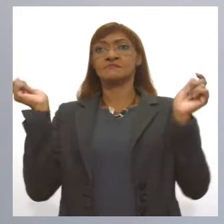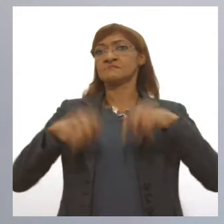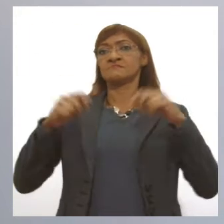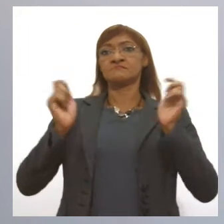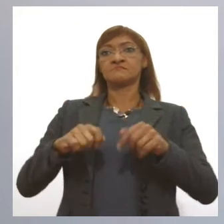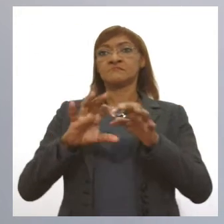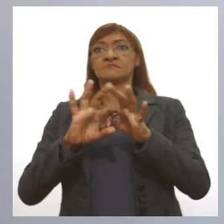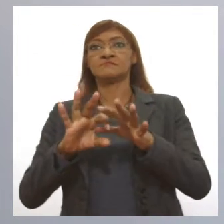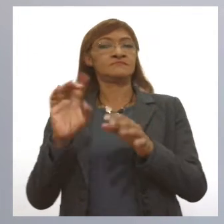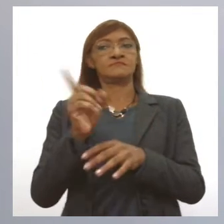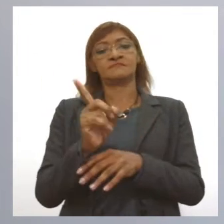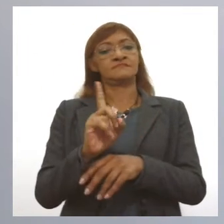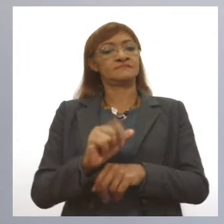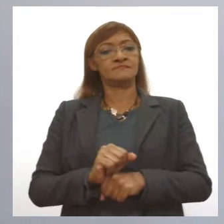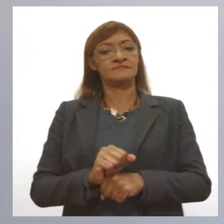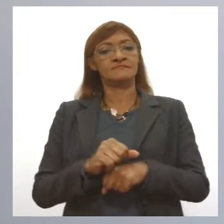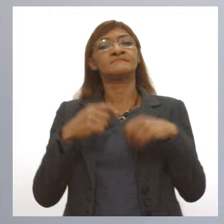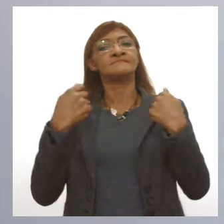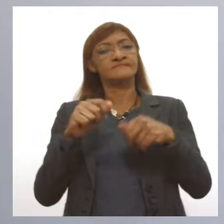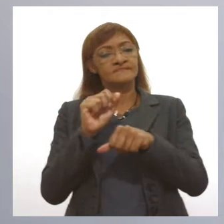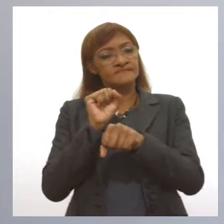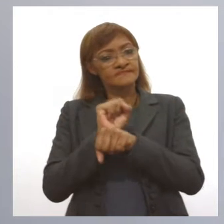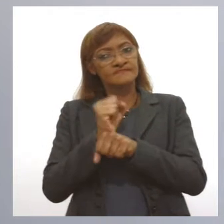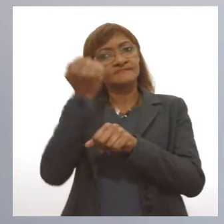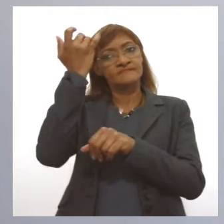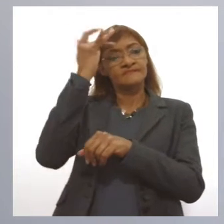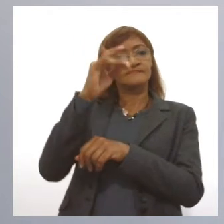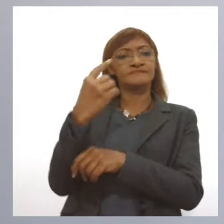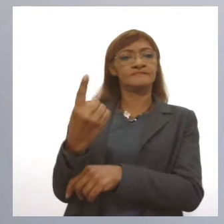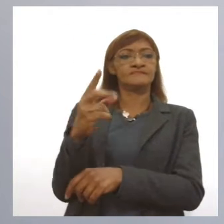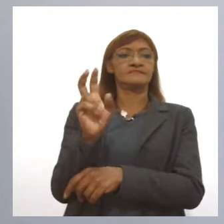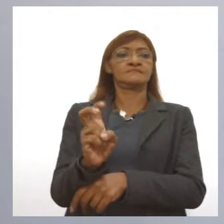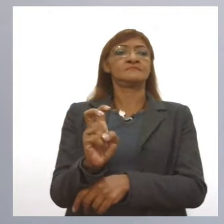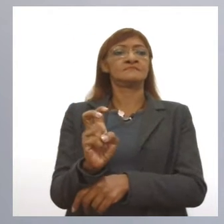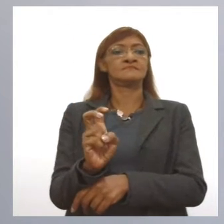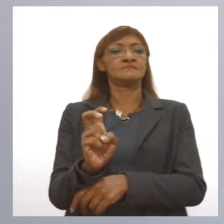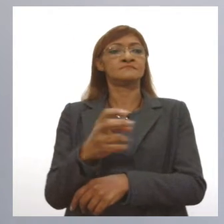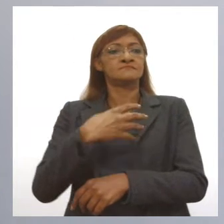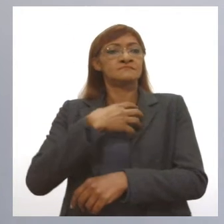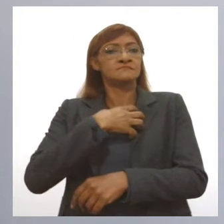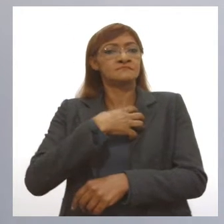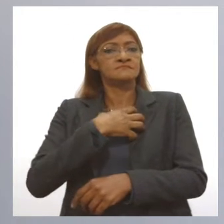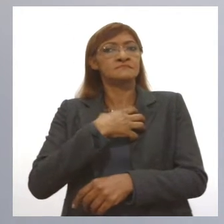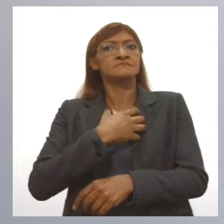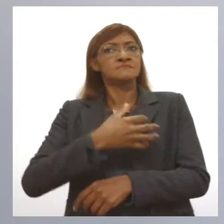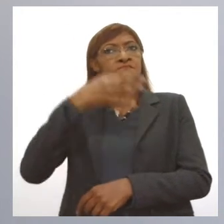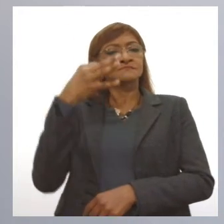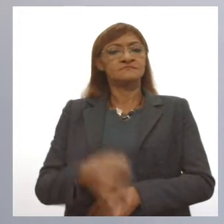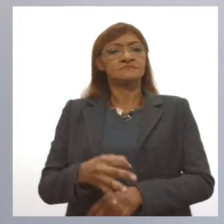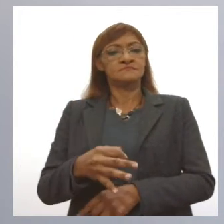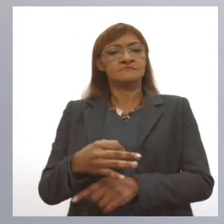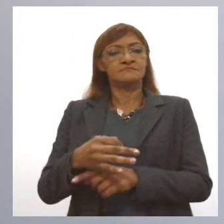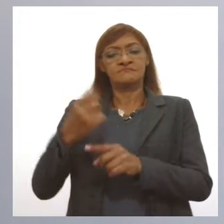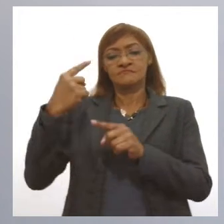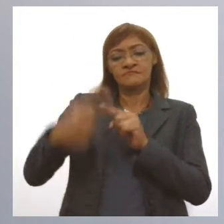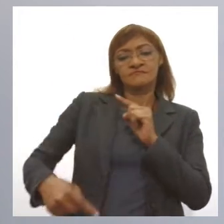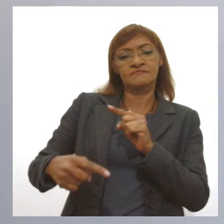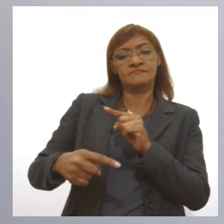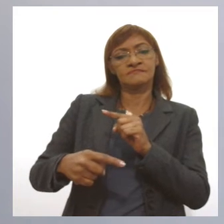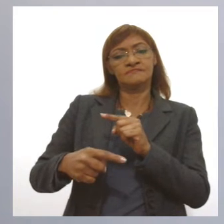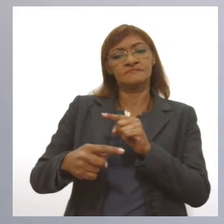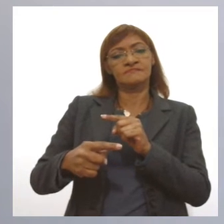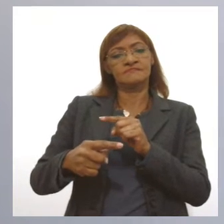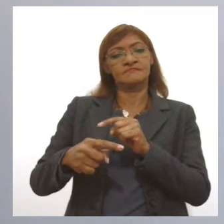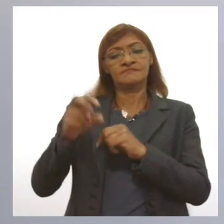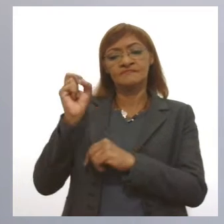existe isso. Você tem que esperar pelo menos 15 dias para ter uma resposta que possa combater um vírus que possa